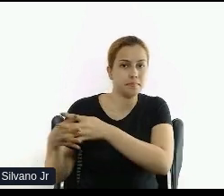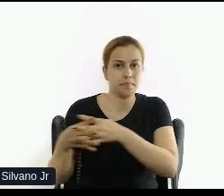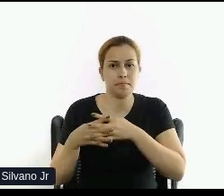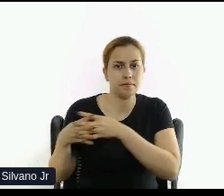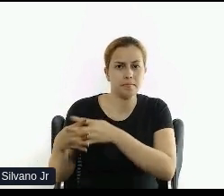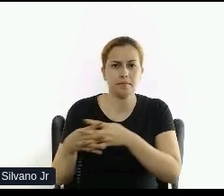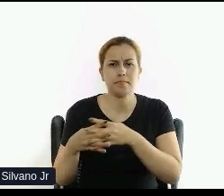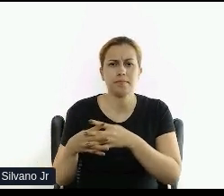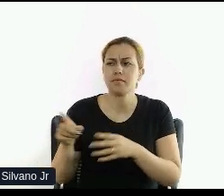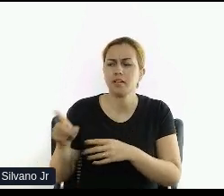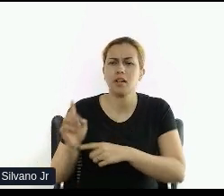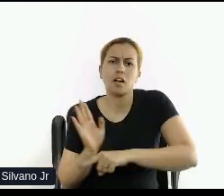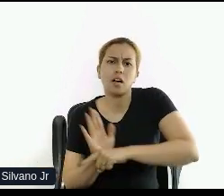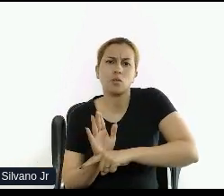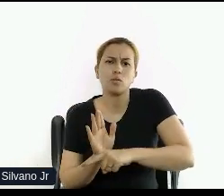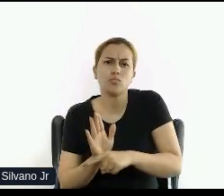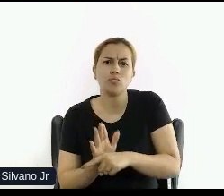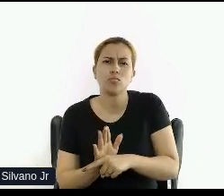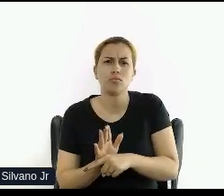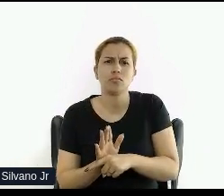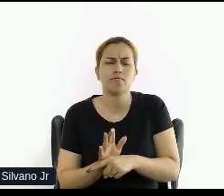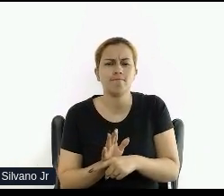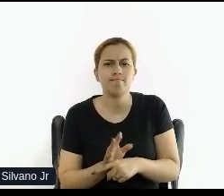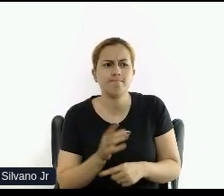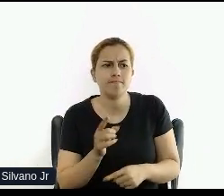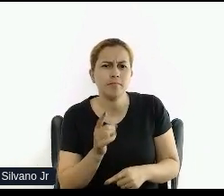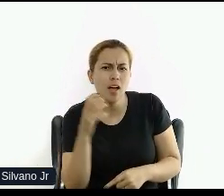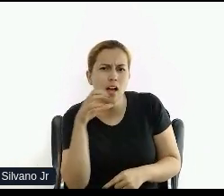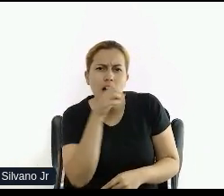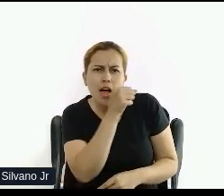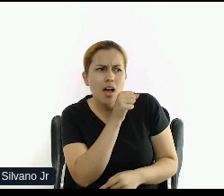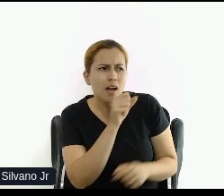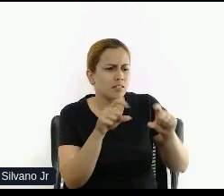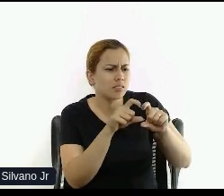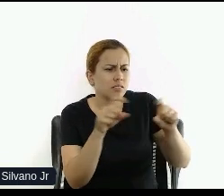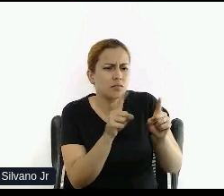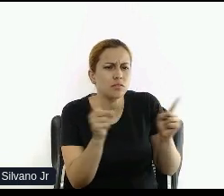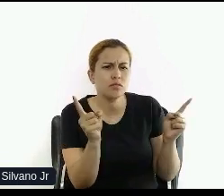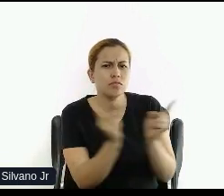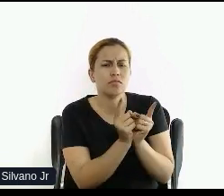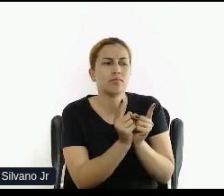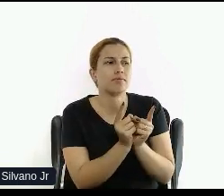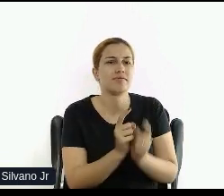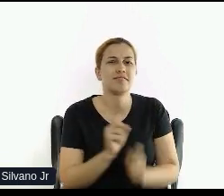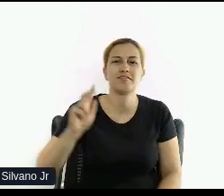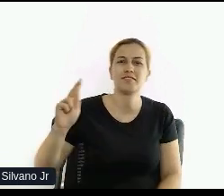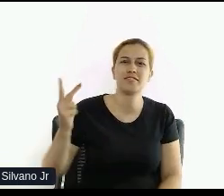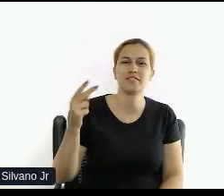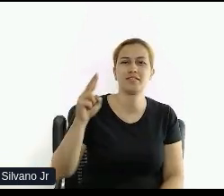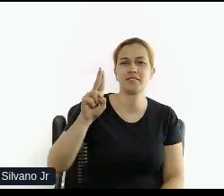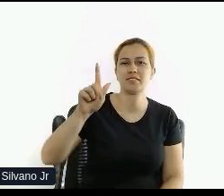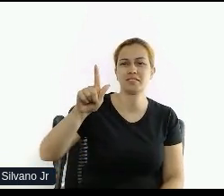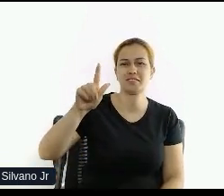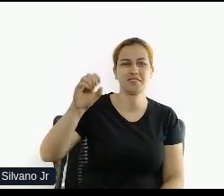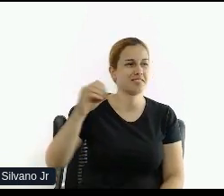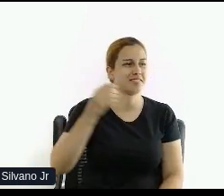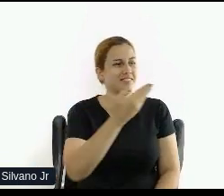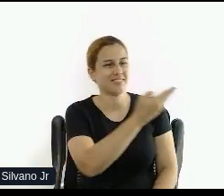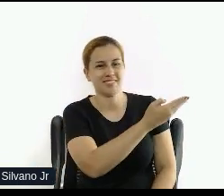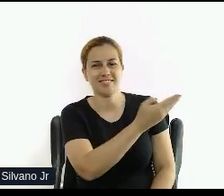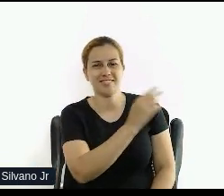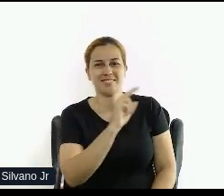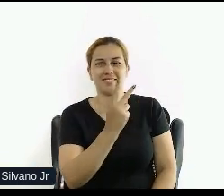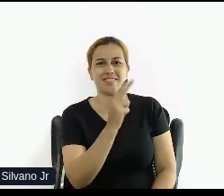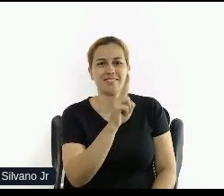de bolso, para consultas pontuais ali, rápidas de sinais e frases curtas, e aí o Hugo, que é esse nosso bonitinho personagem, faz a